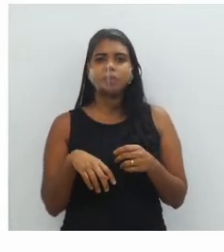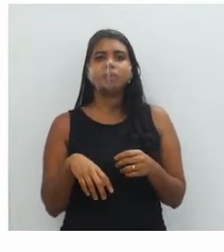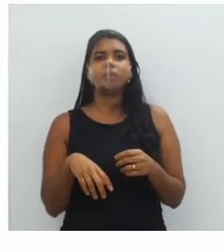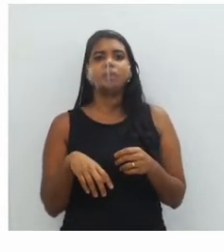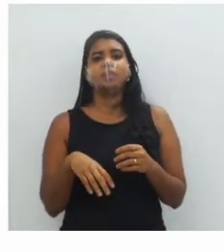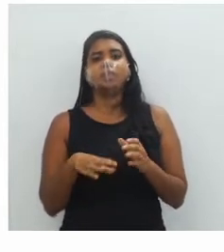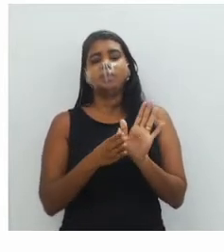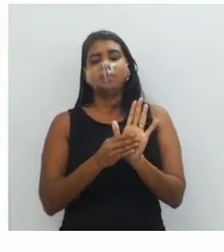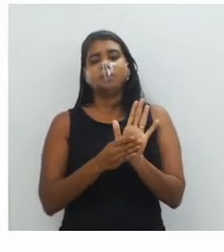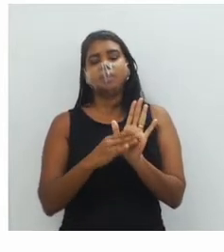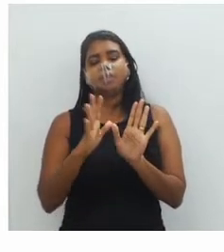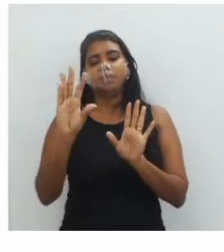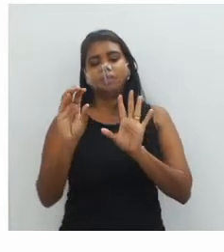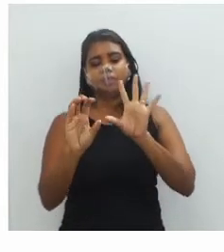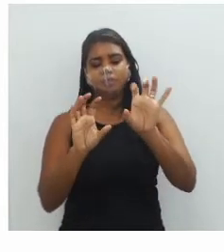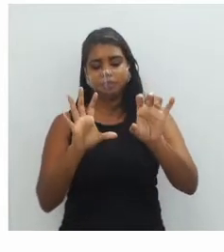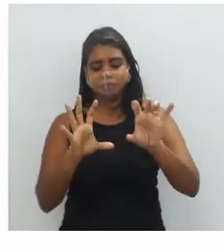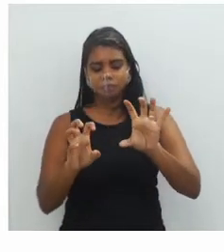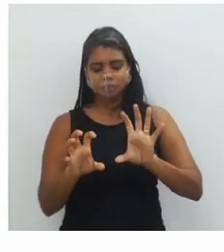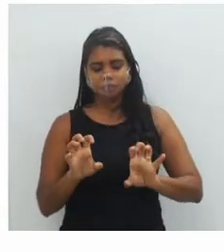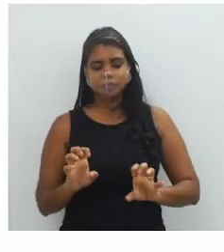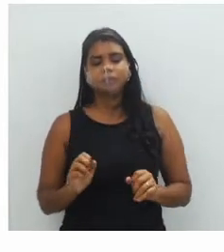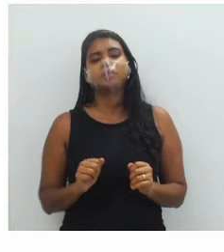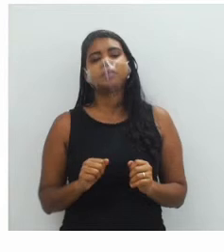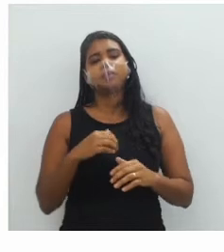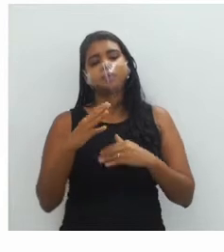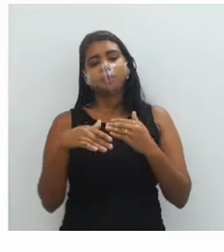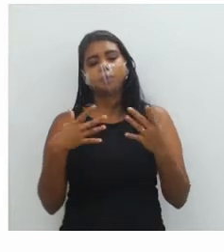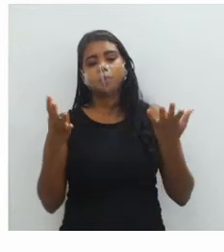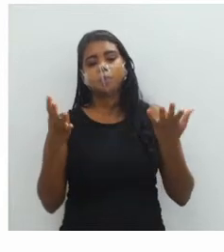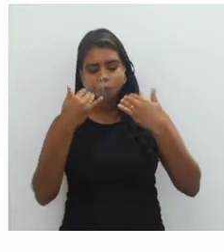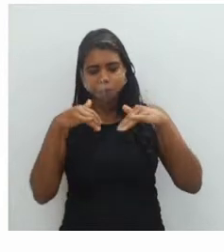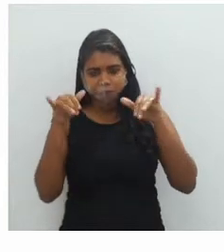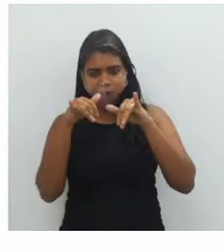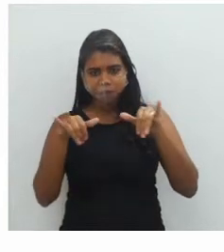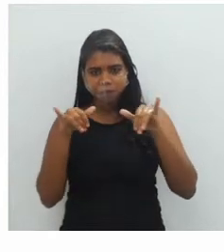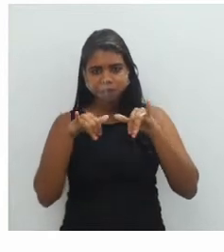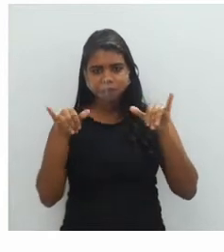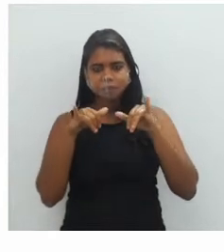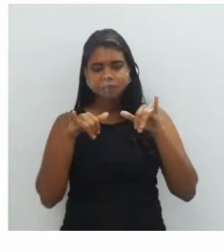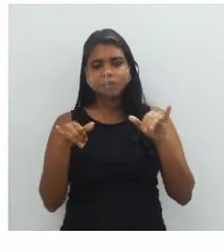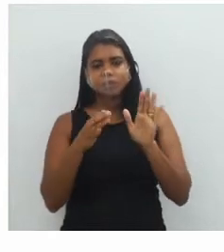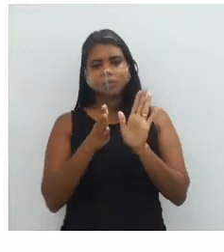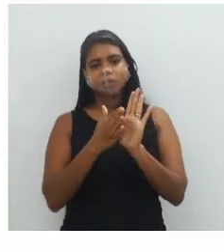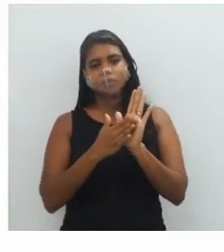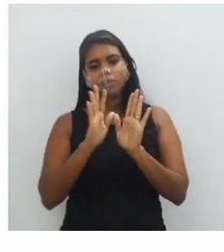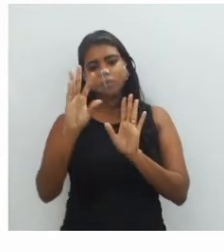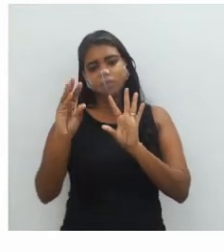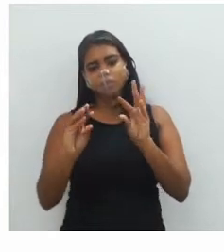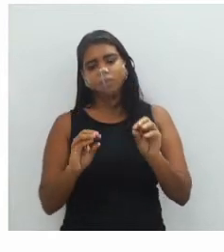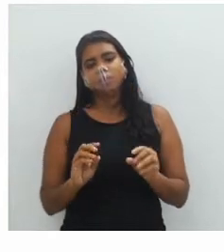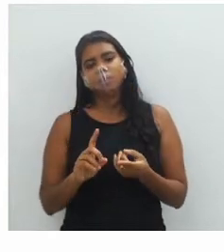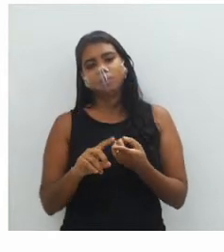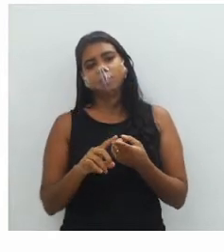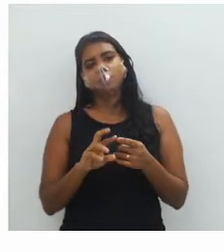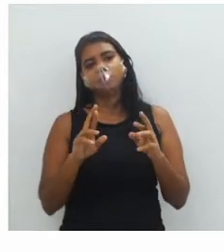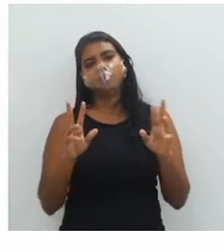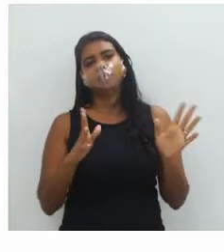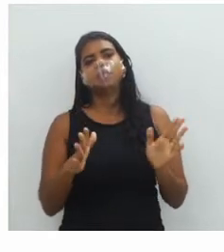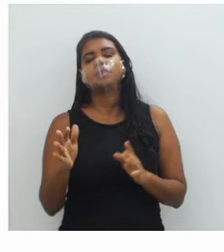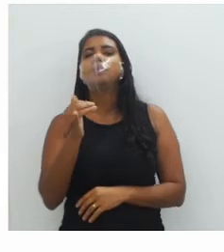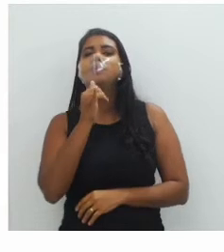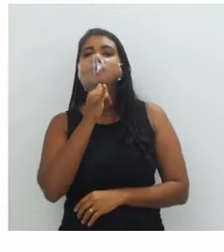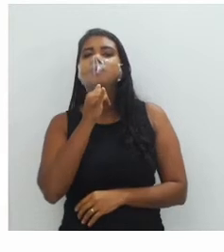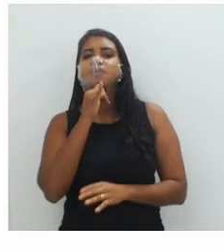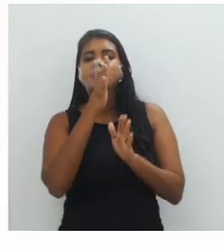através do tato, porque ela mistura informações táteis também. aqui eu trouxe para vocês a foto exemplo,